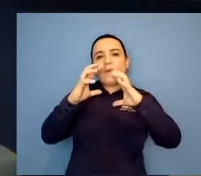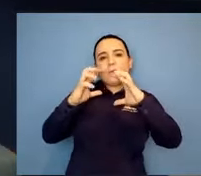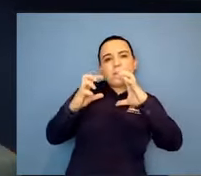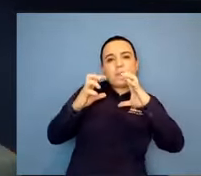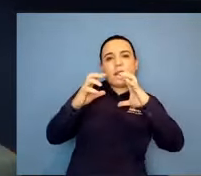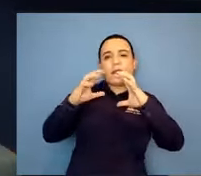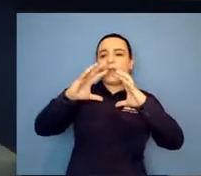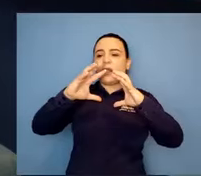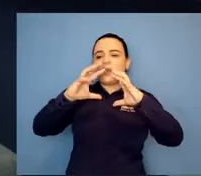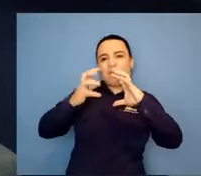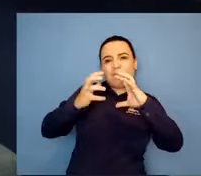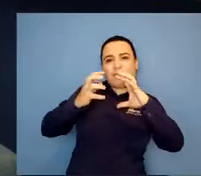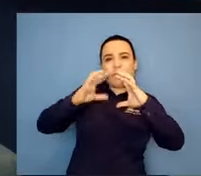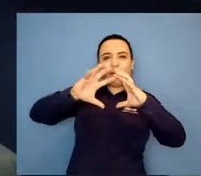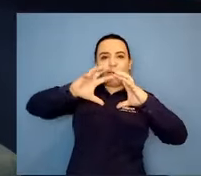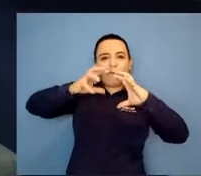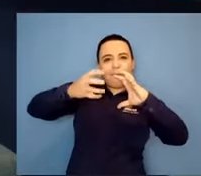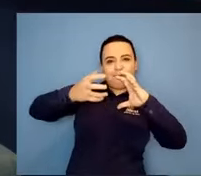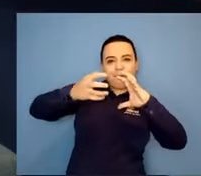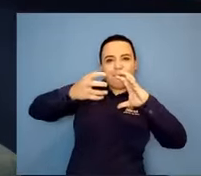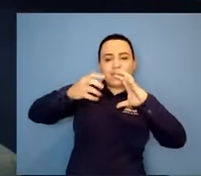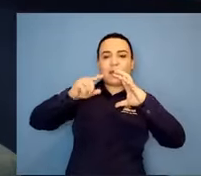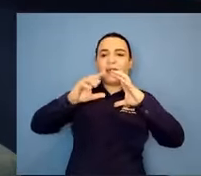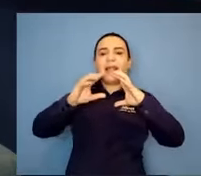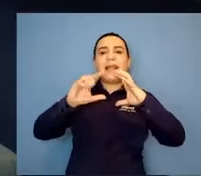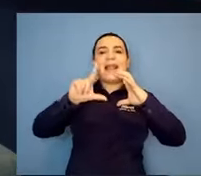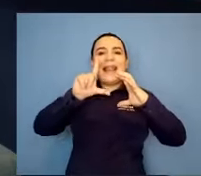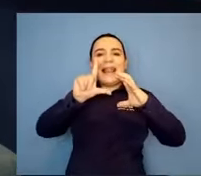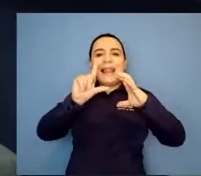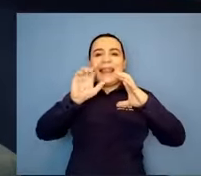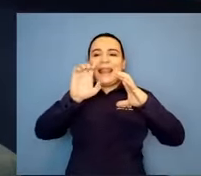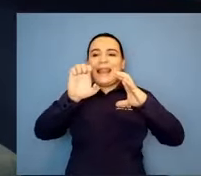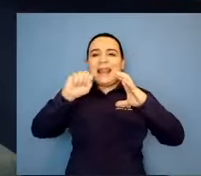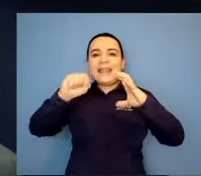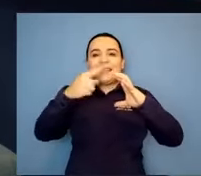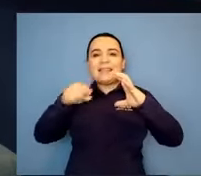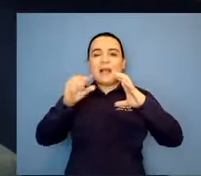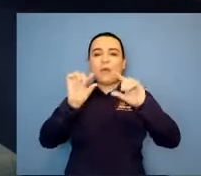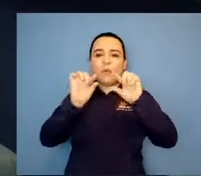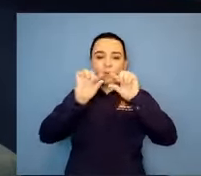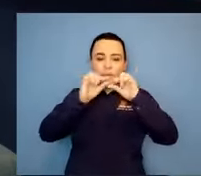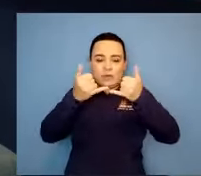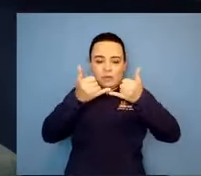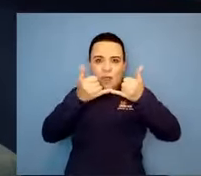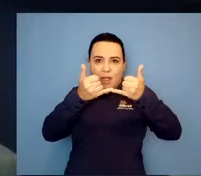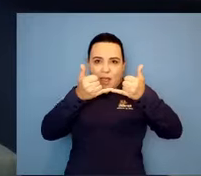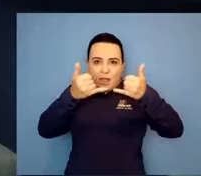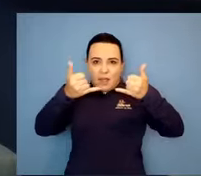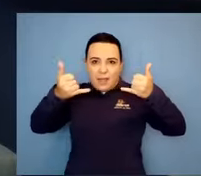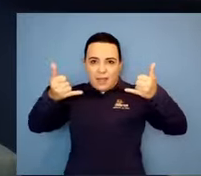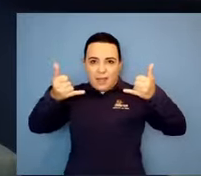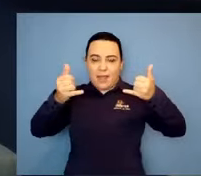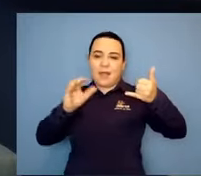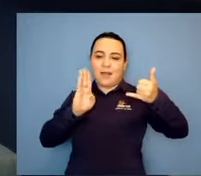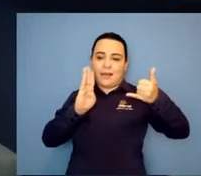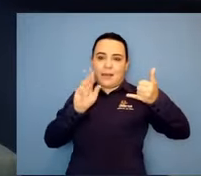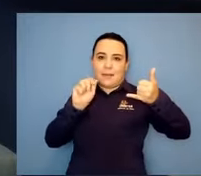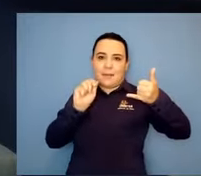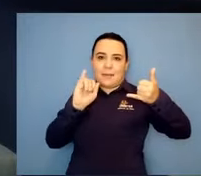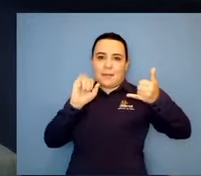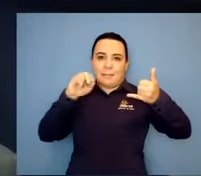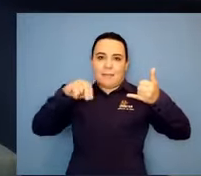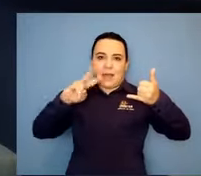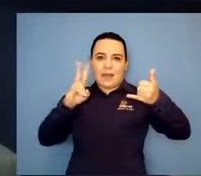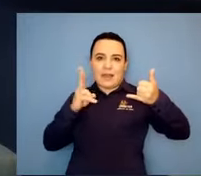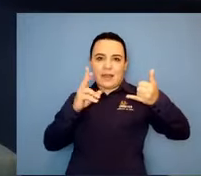Quando a mãe tem um filho acamado e daí ela tem um filho mais novo ou mais velho e vai fazer investigação familiar. Certo.